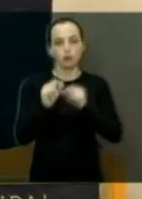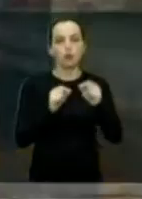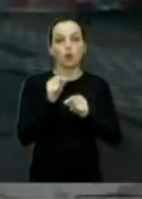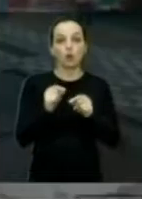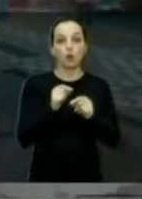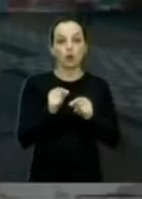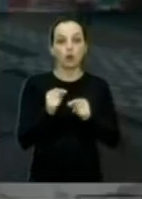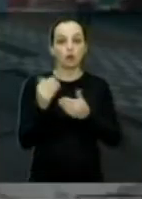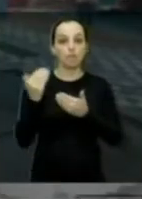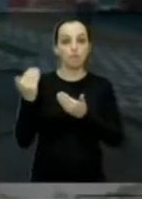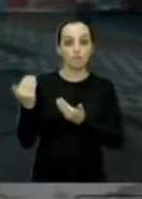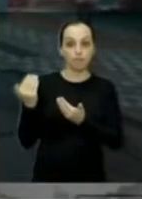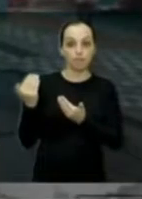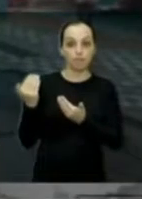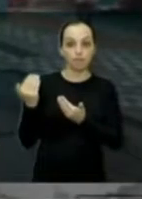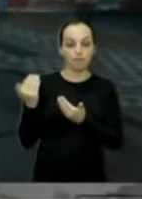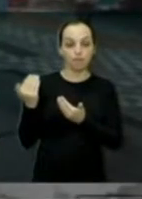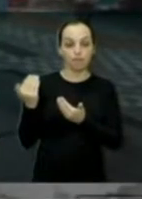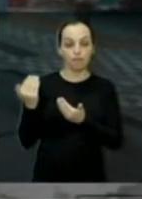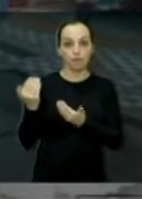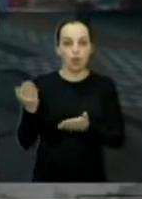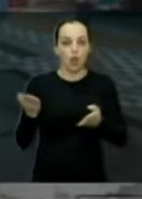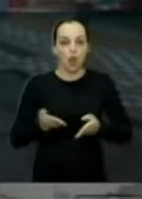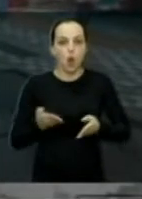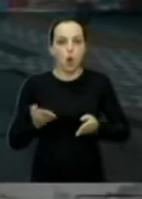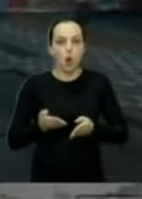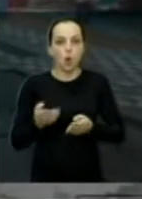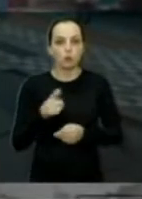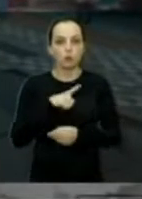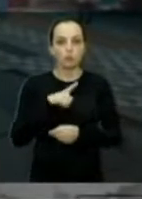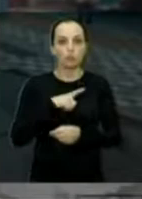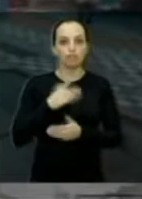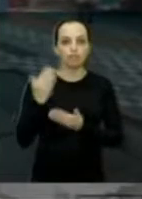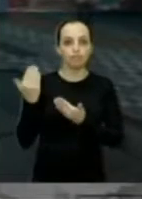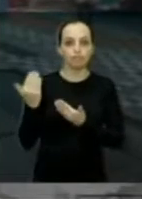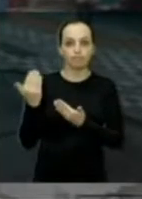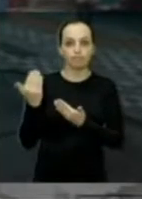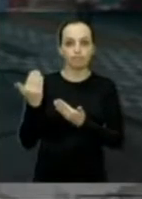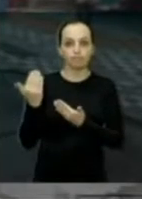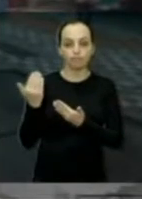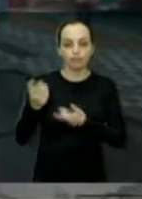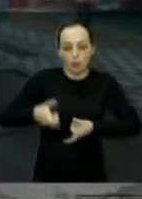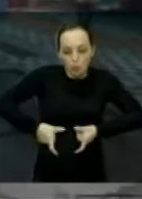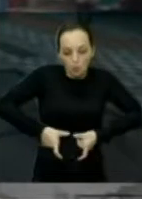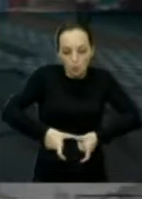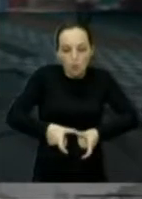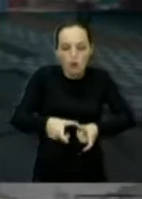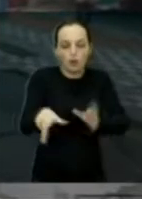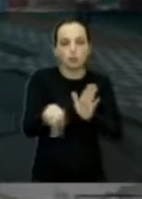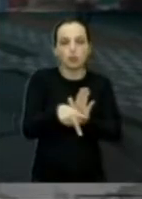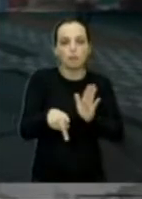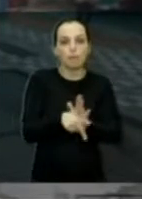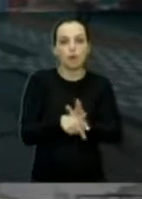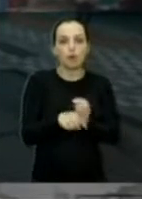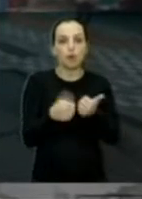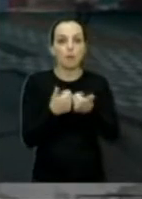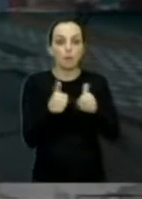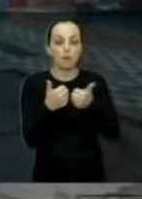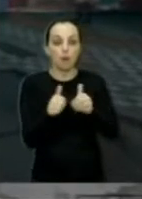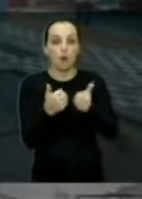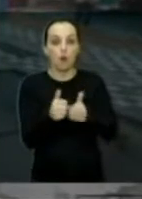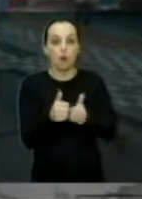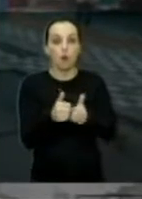passou no jornal Bom Dia São Paulo. Ali nós temos uma faixa exclusiva de ônibus, olha lá, e